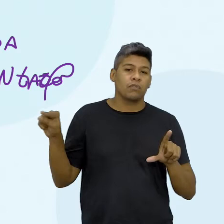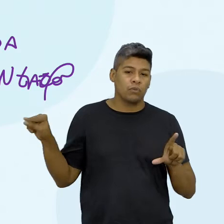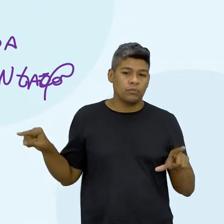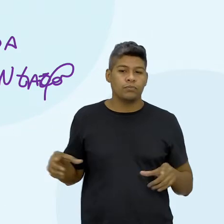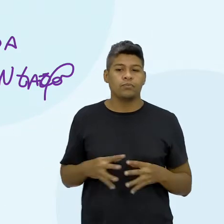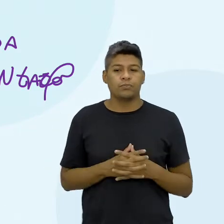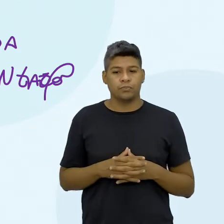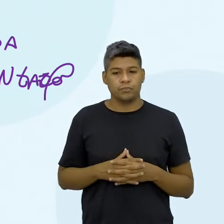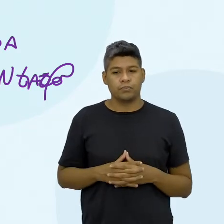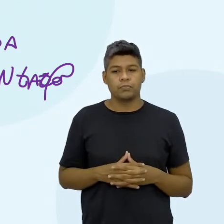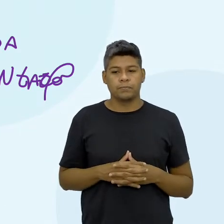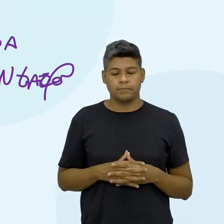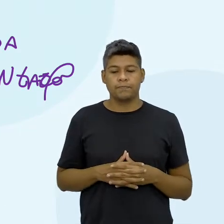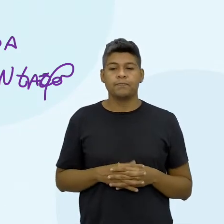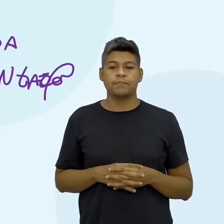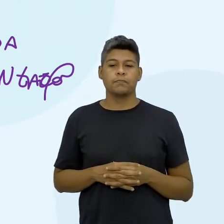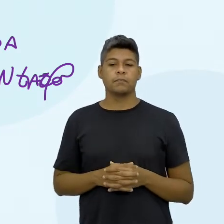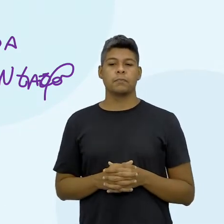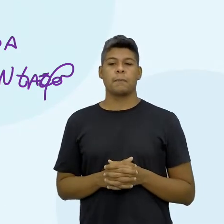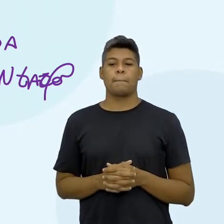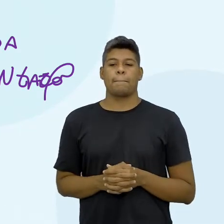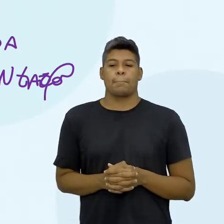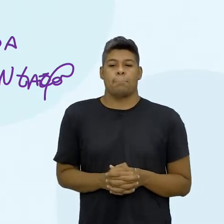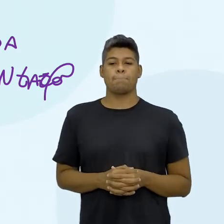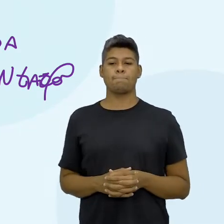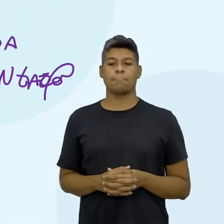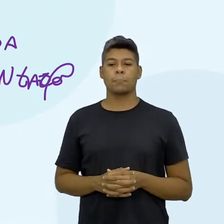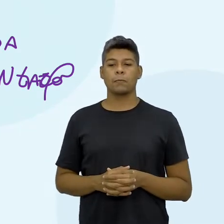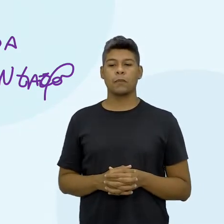a tabela e nós indicamos,